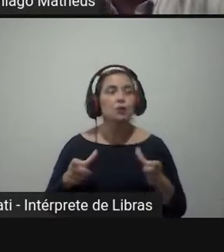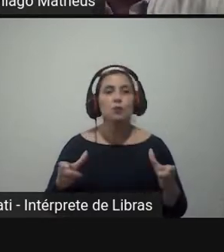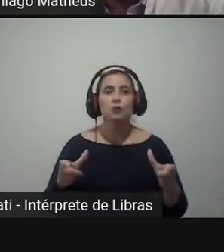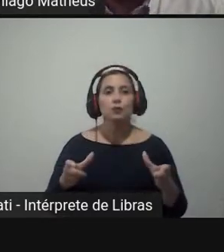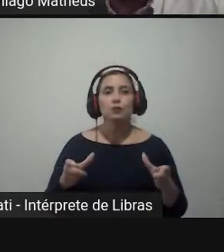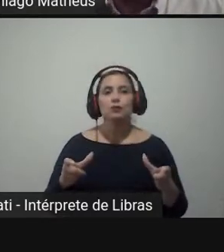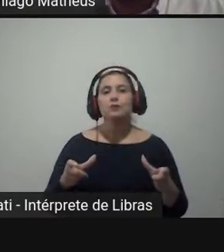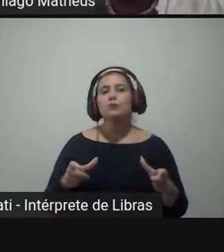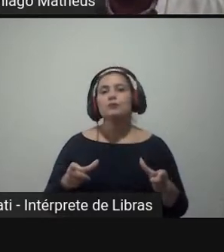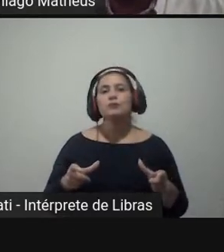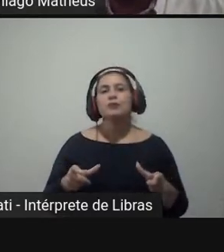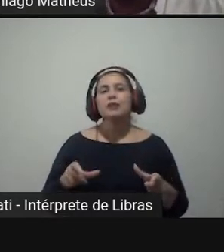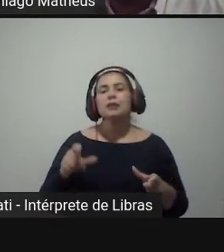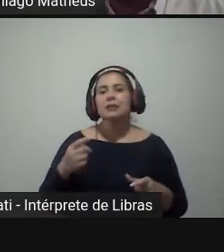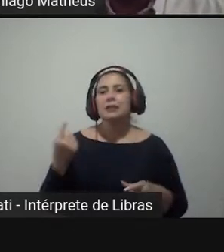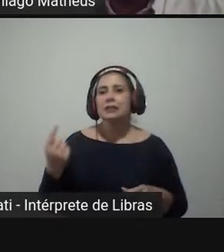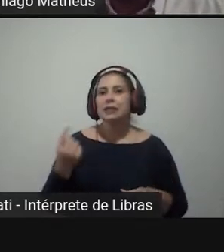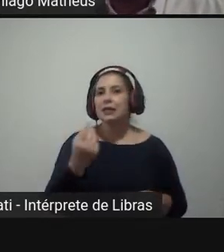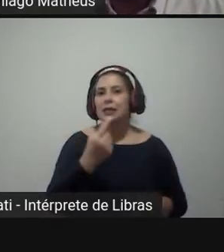distritos em cada Estado.